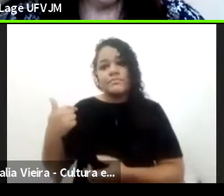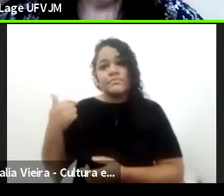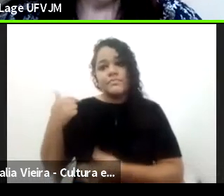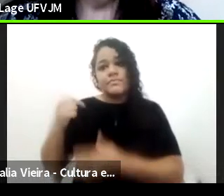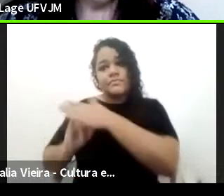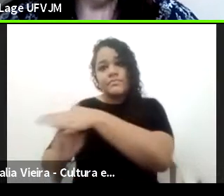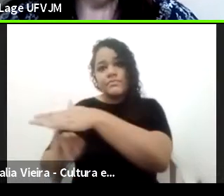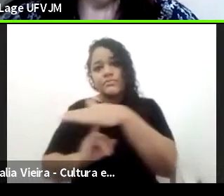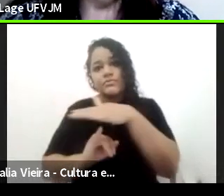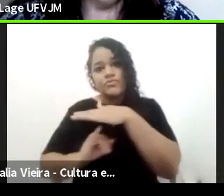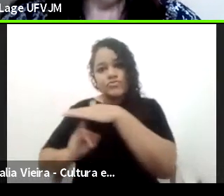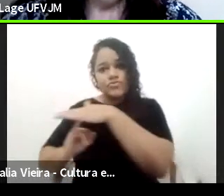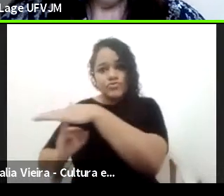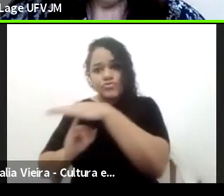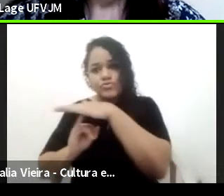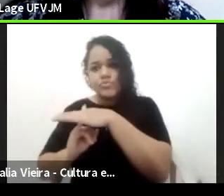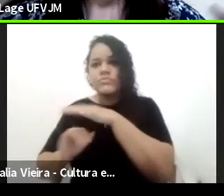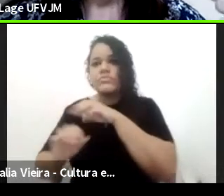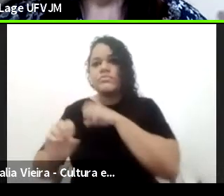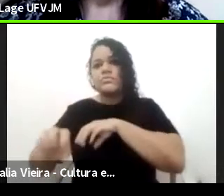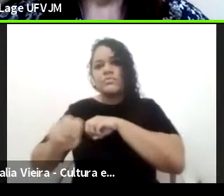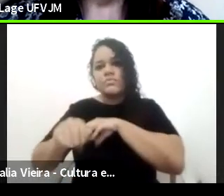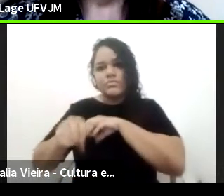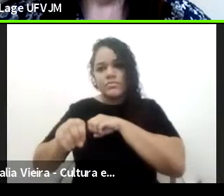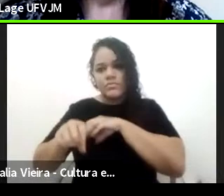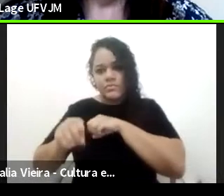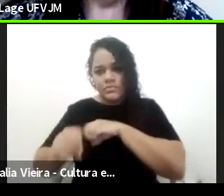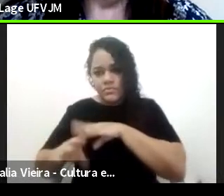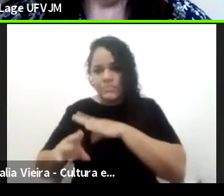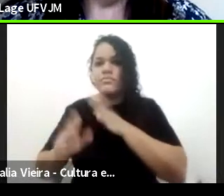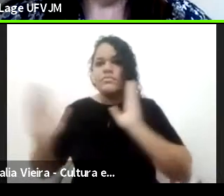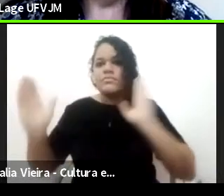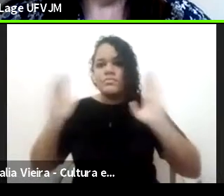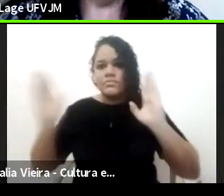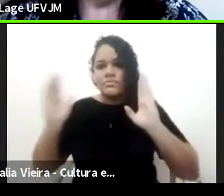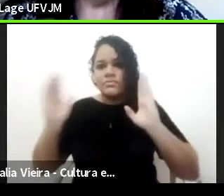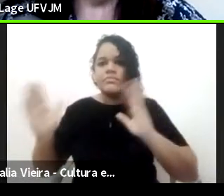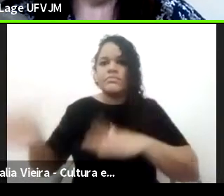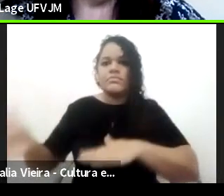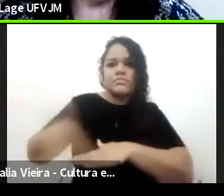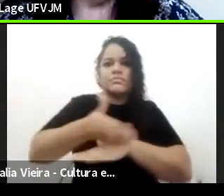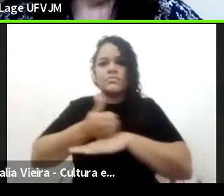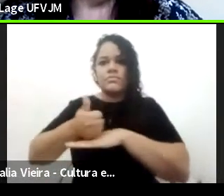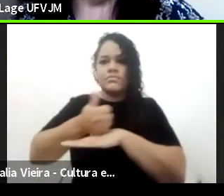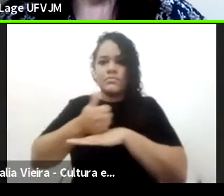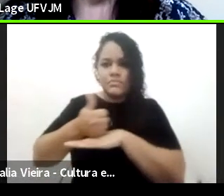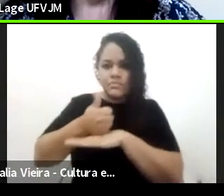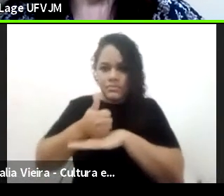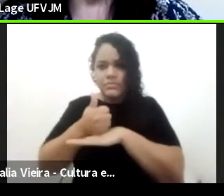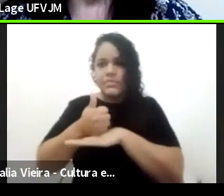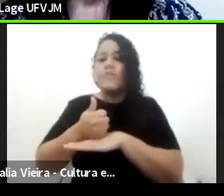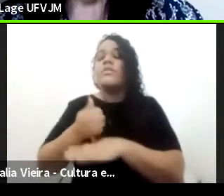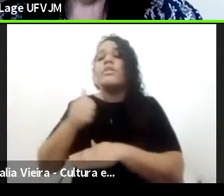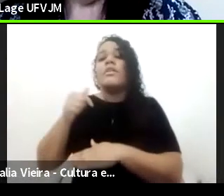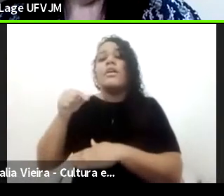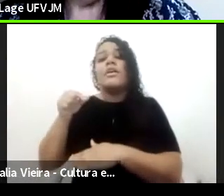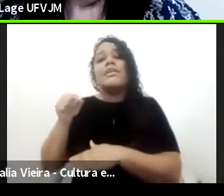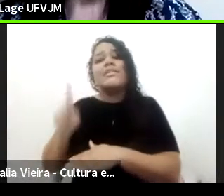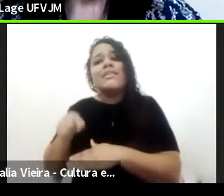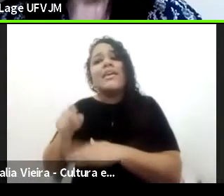educativas no período colonial, que às vezes elas se distanciam um pouco da noção de instituições que nós temos